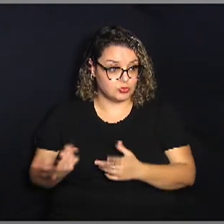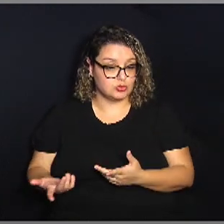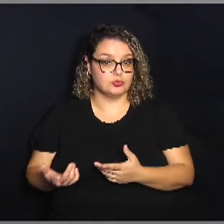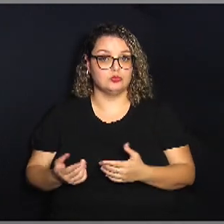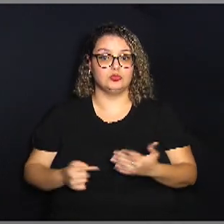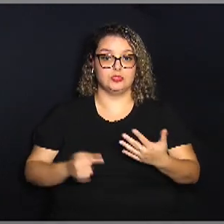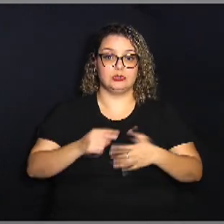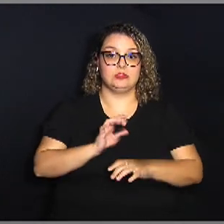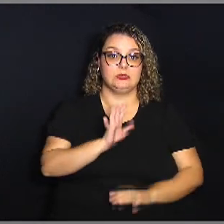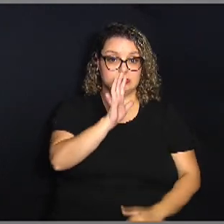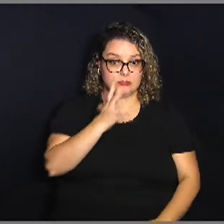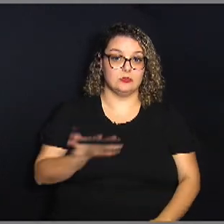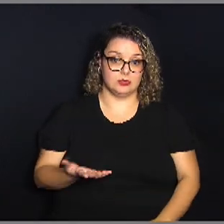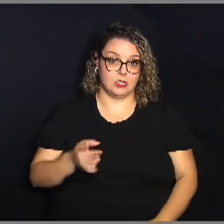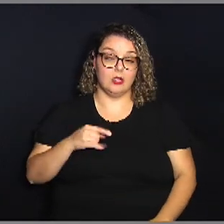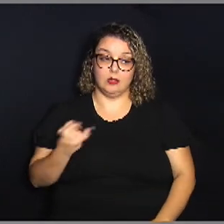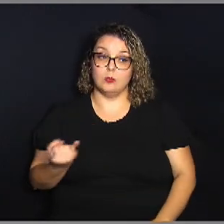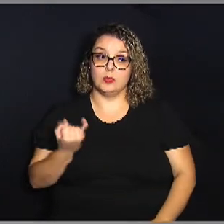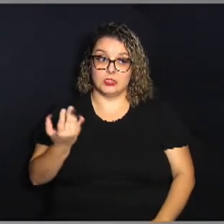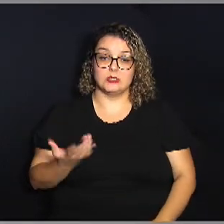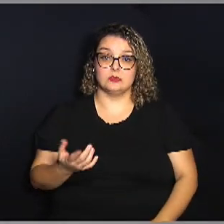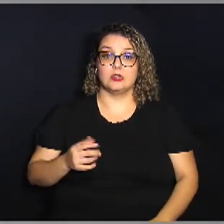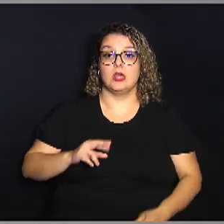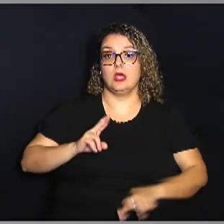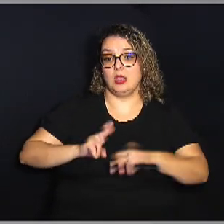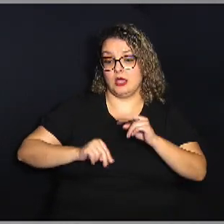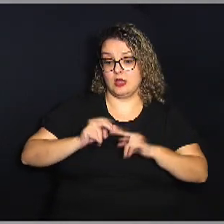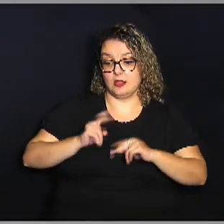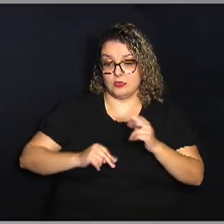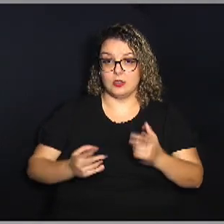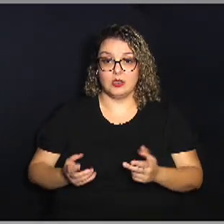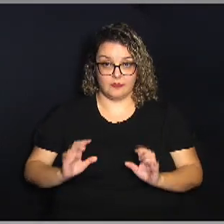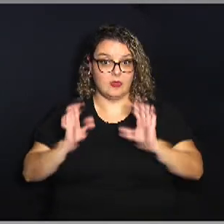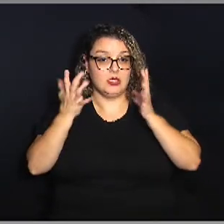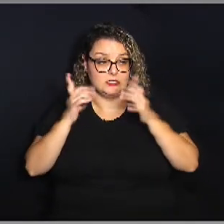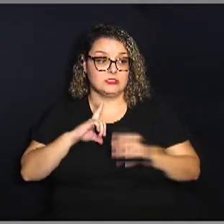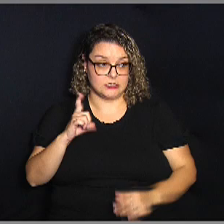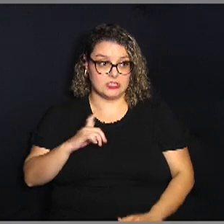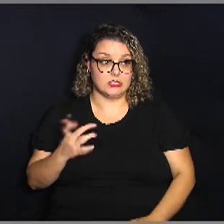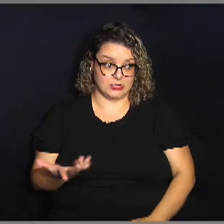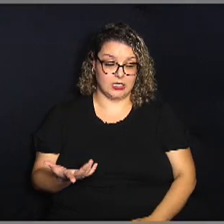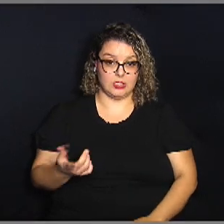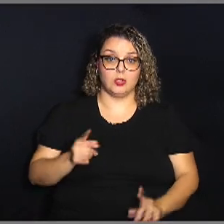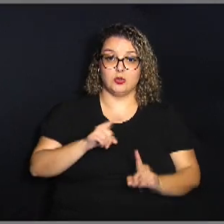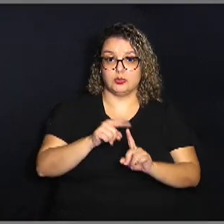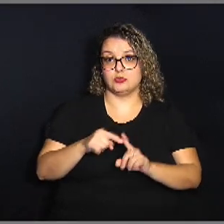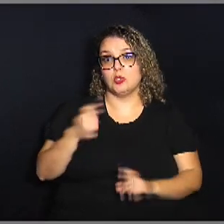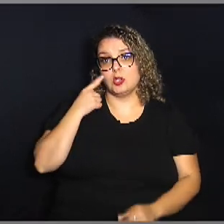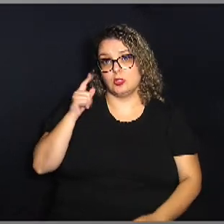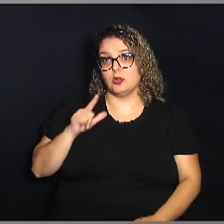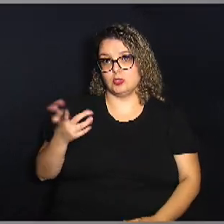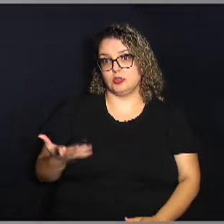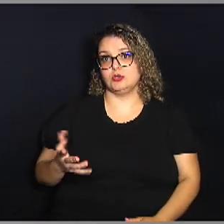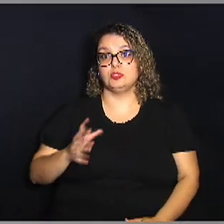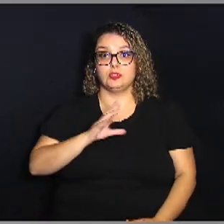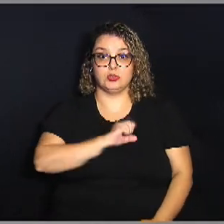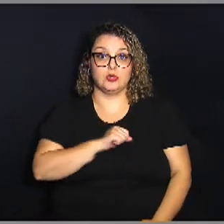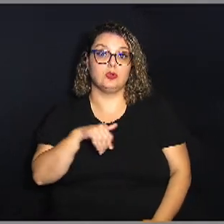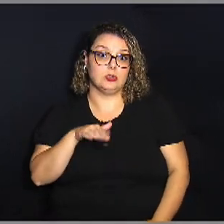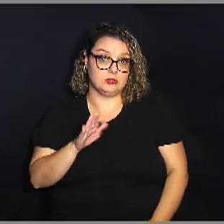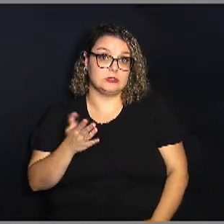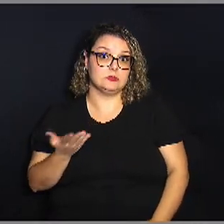como a gente mencionou ela é fundamental a festa junina ela tem os itens que são típicos e obviamente aqueles que a gente gosta muito